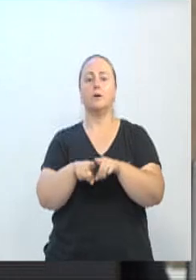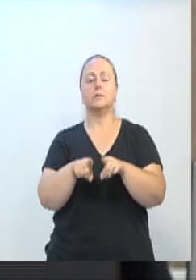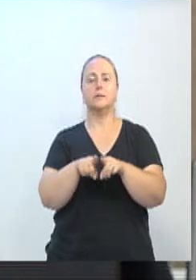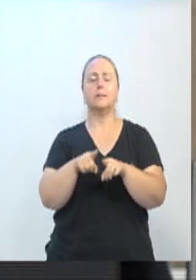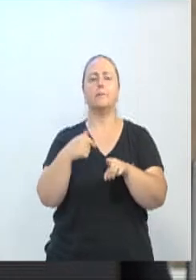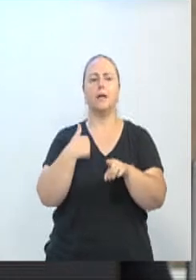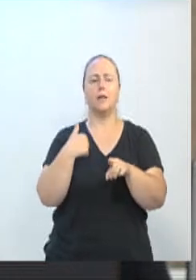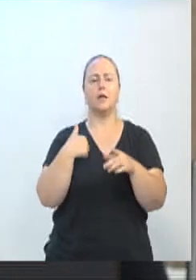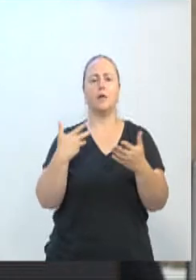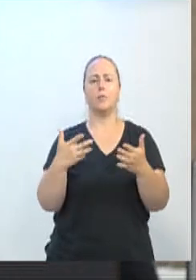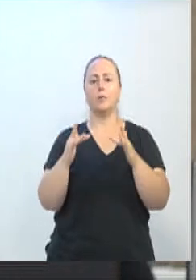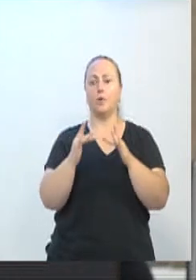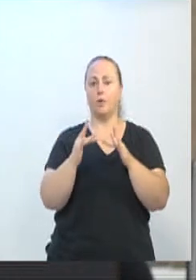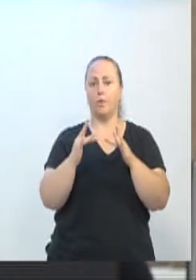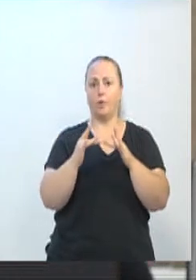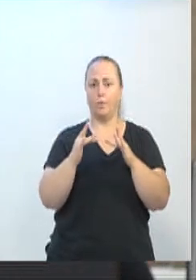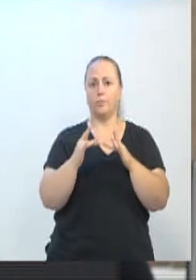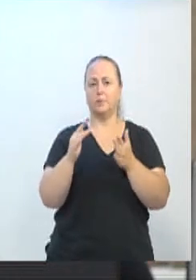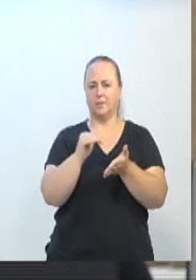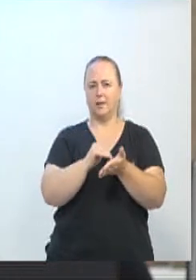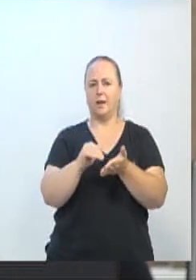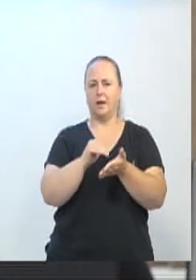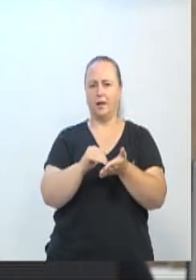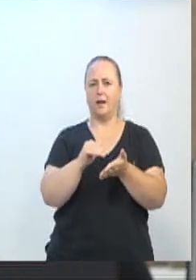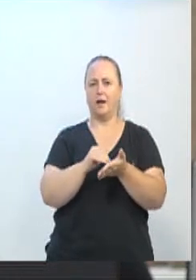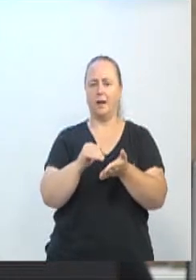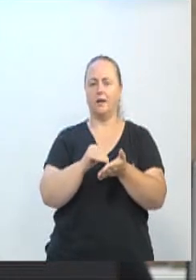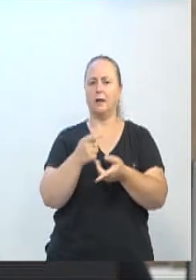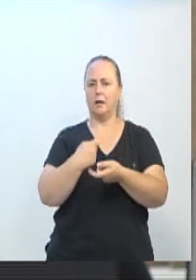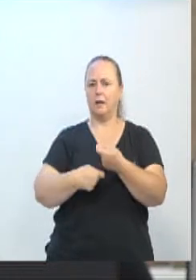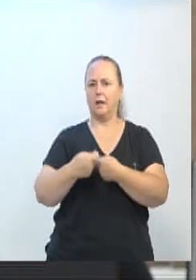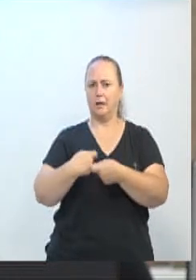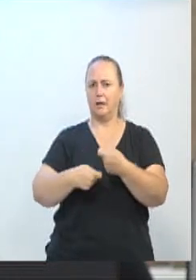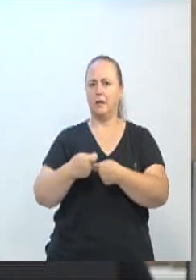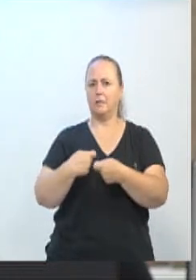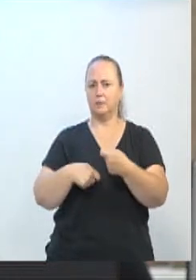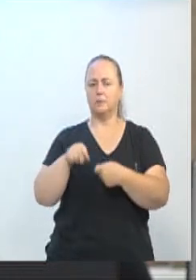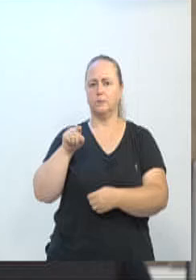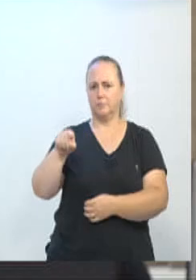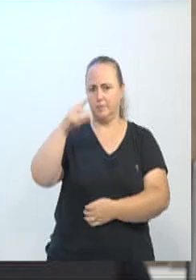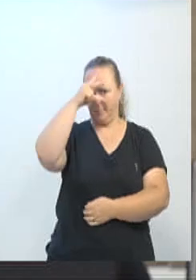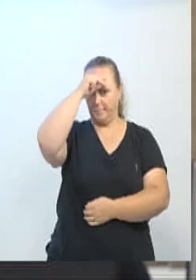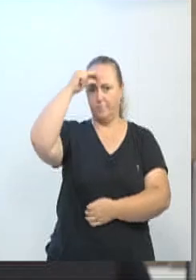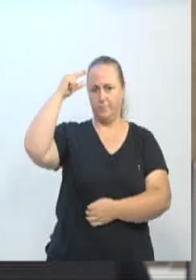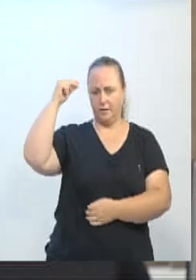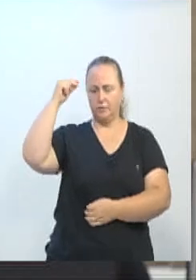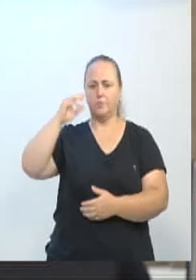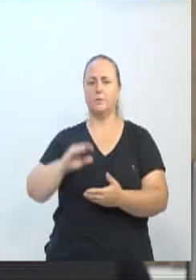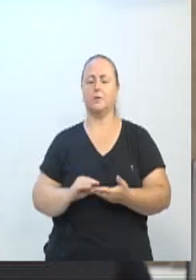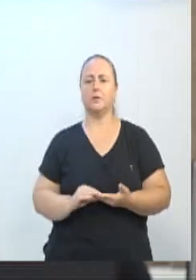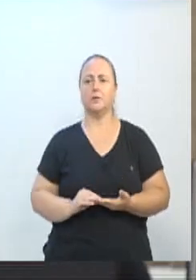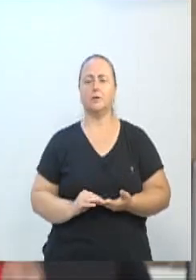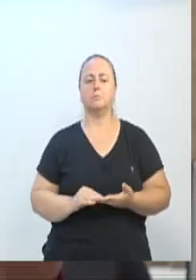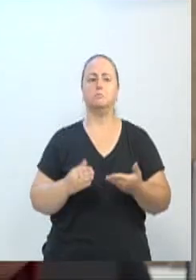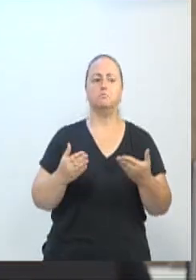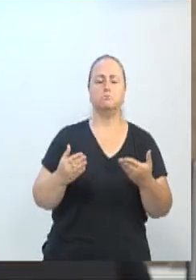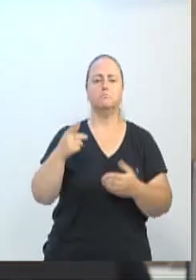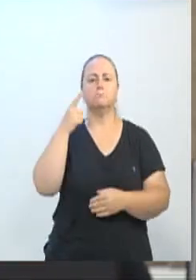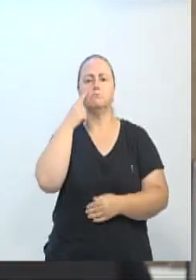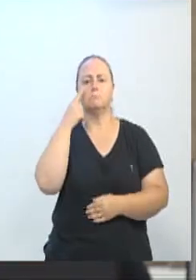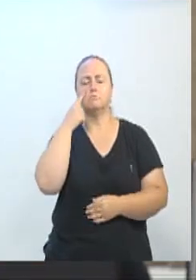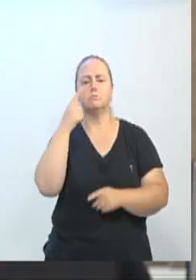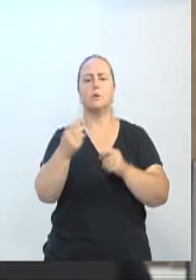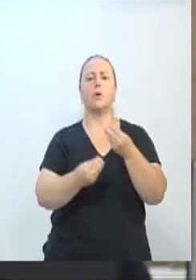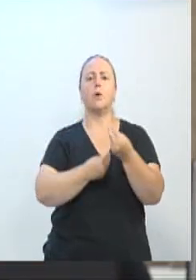entrei em contato com o secretário de administração da nossa prefeitura, para ver a demanda, ver a